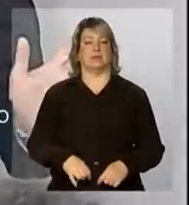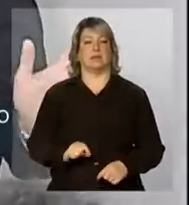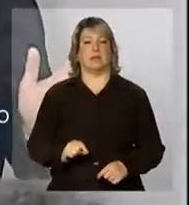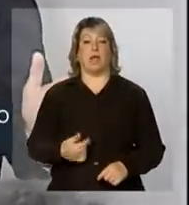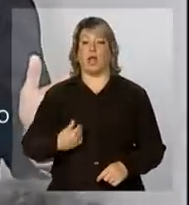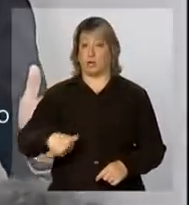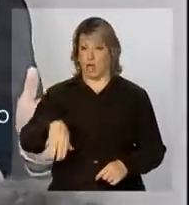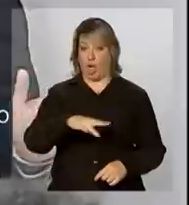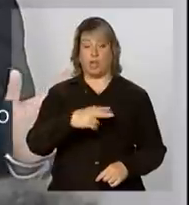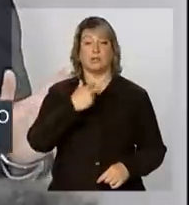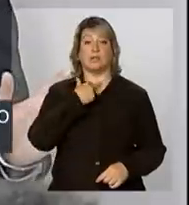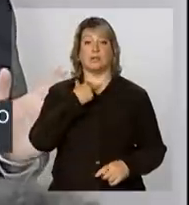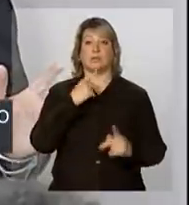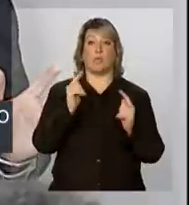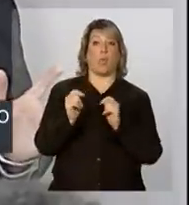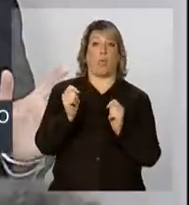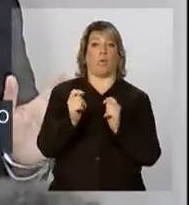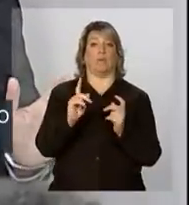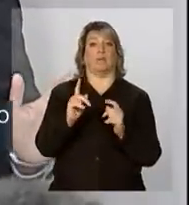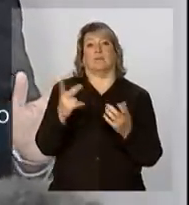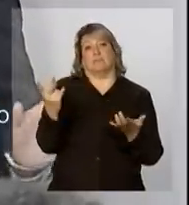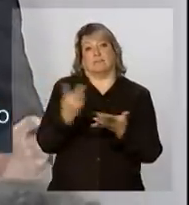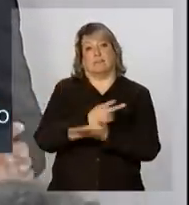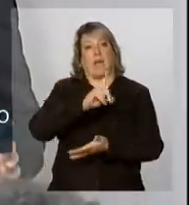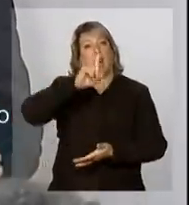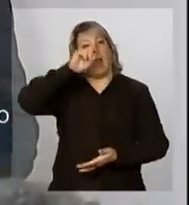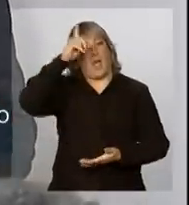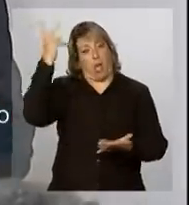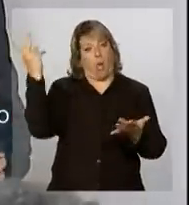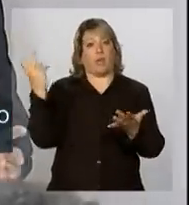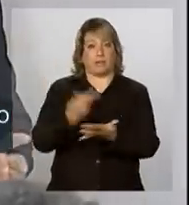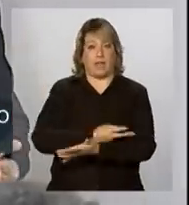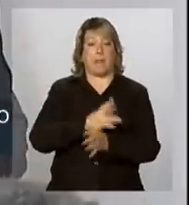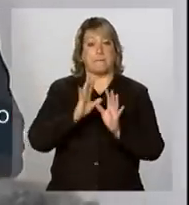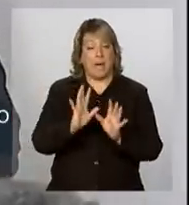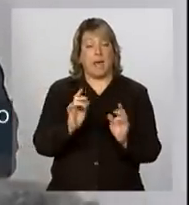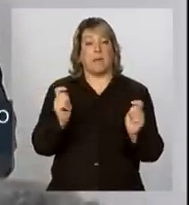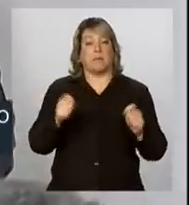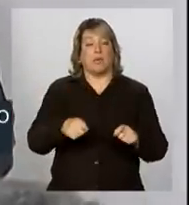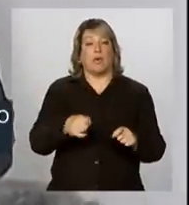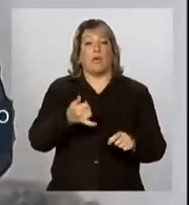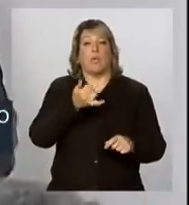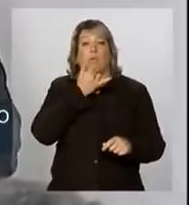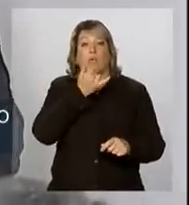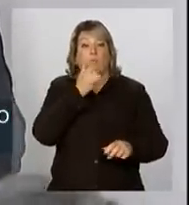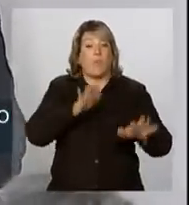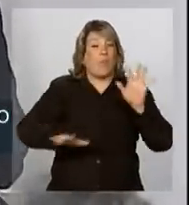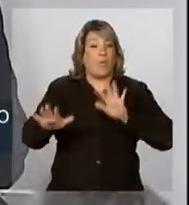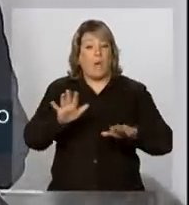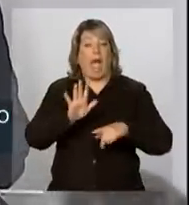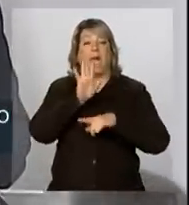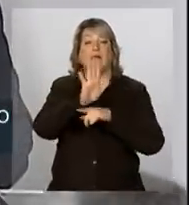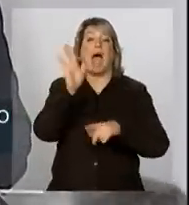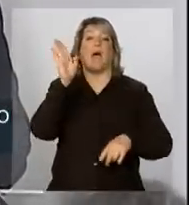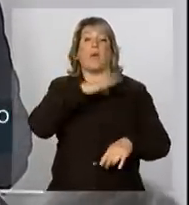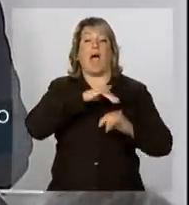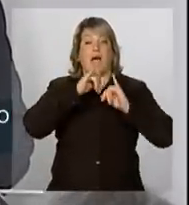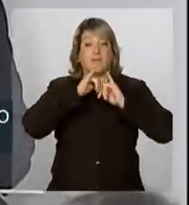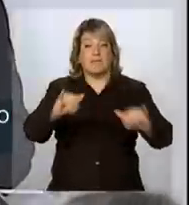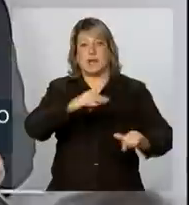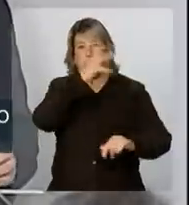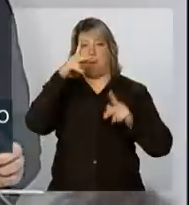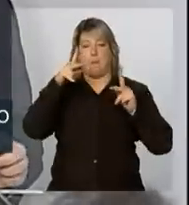controlamos os eventos. O professor Carlos Nobre, que terá a oportunidade de fazer aqui um